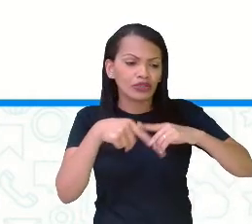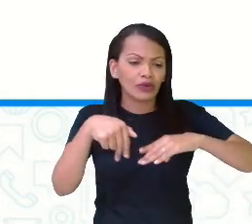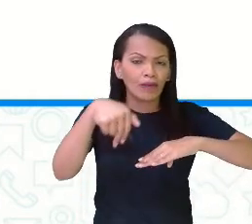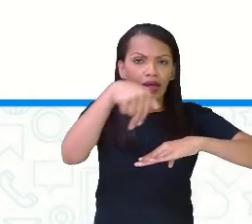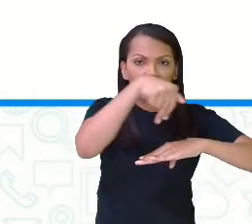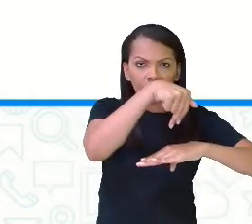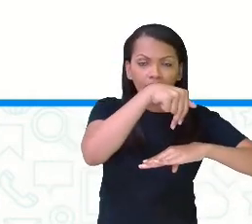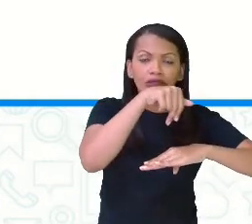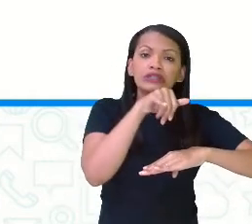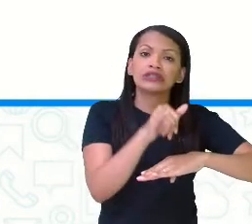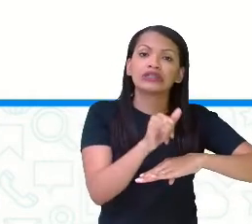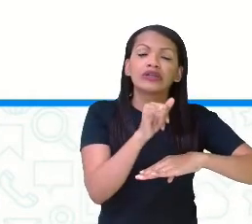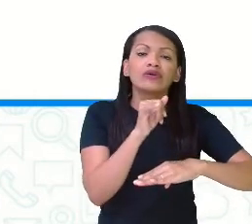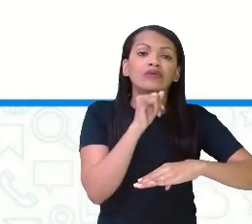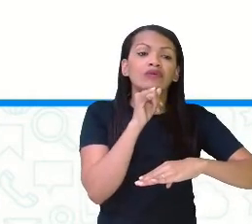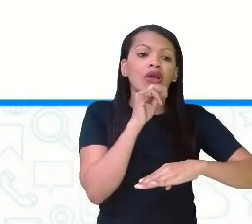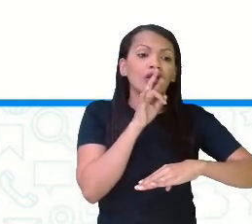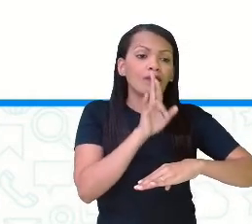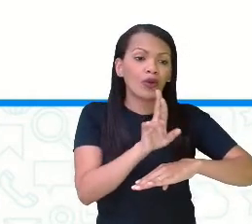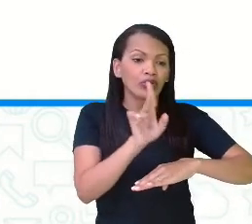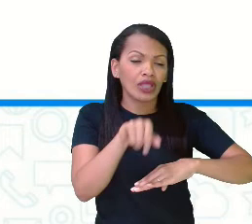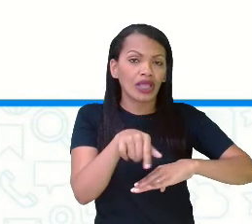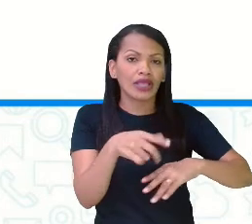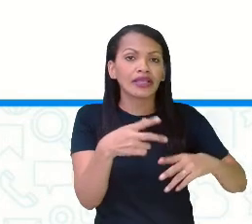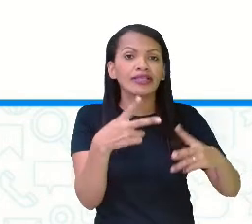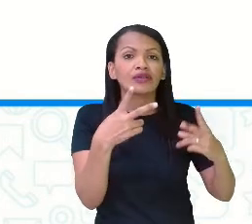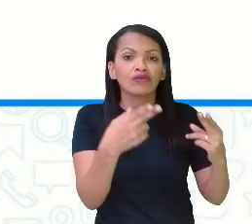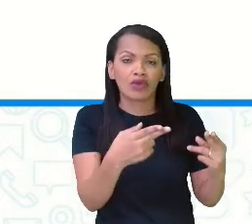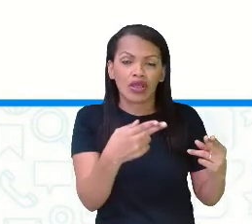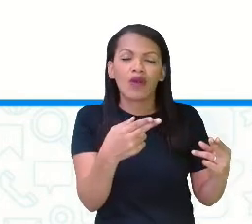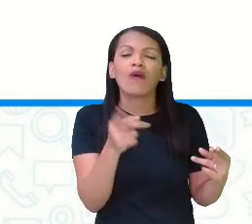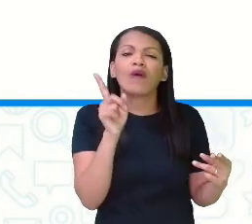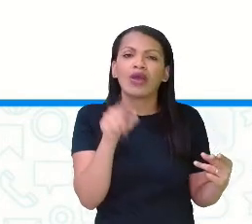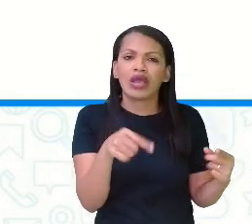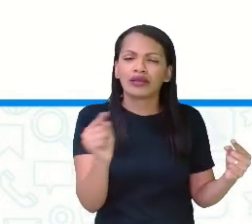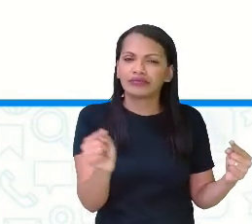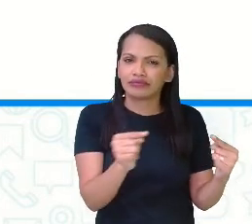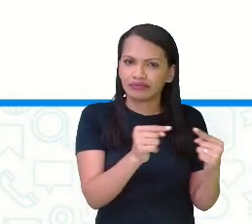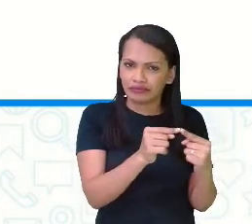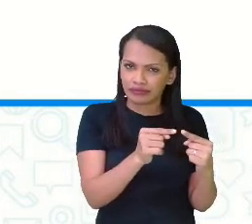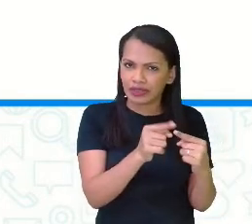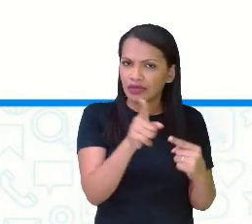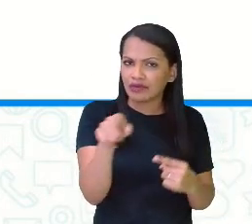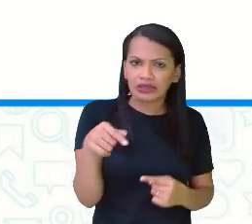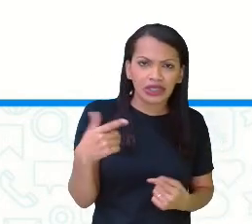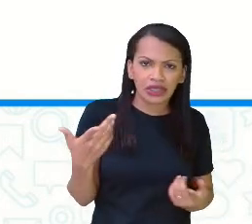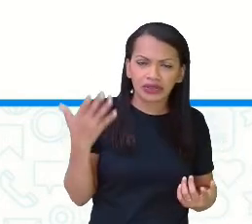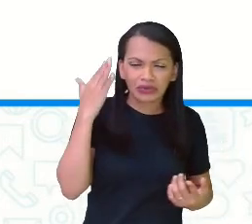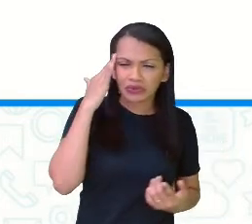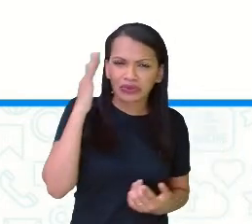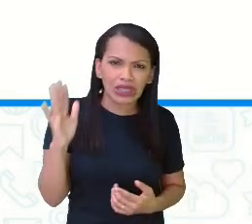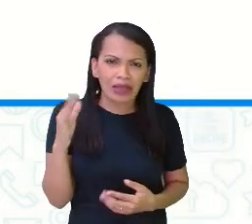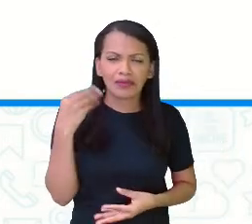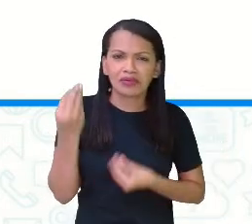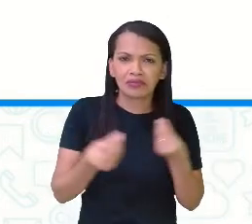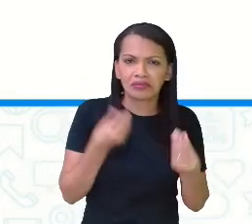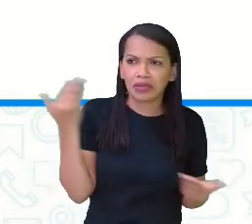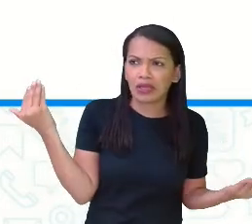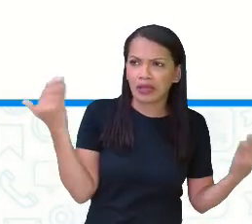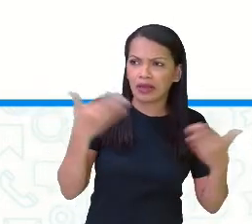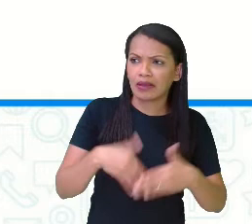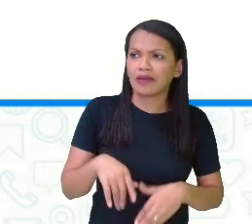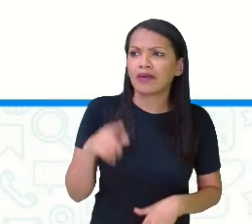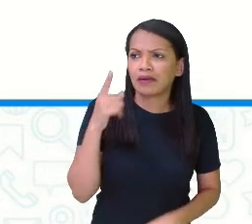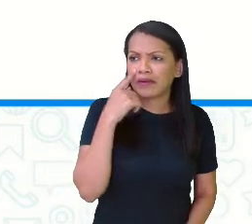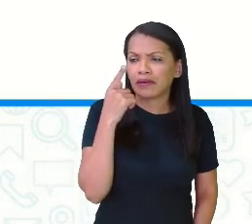Se os resultados forem iguais, são equivalentes. Isso é, nas últimas, quando você não tiver mal o que fazer na prova, faz o